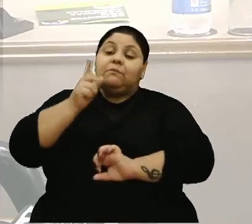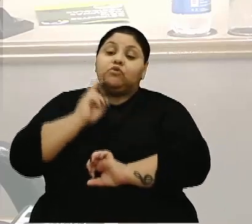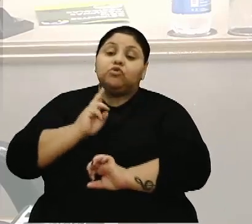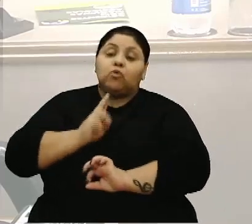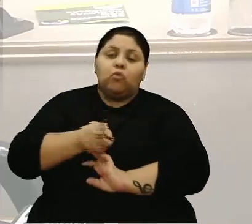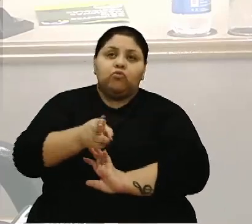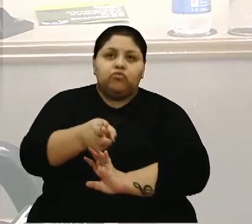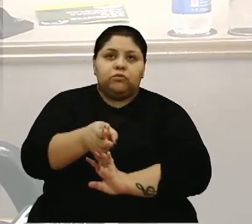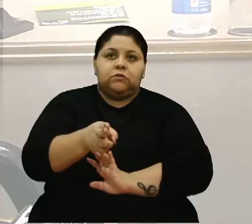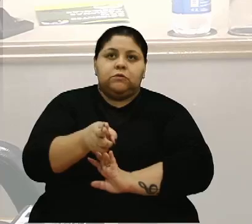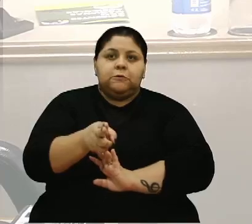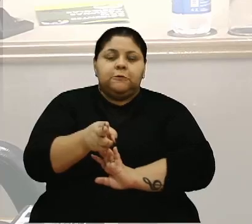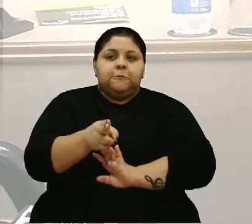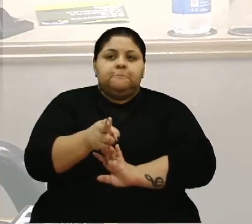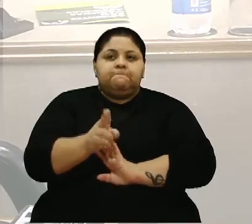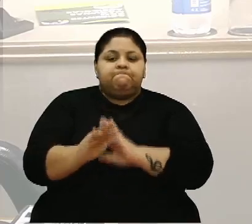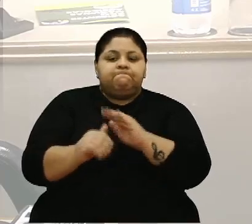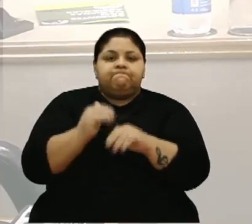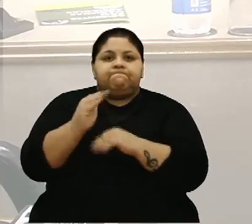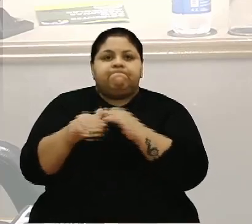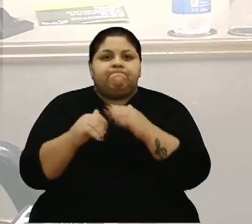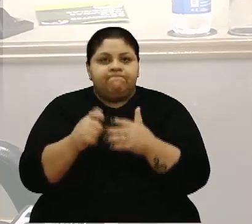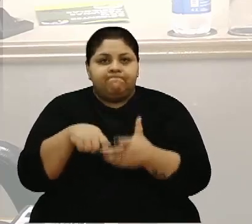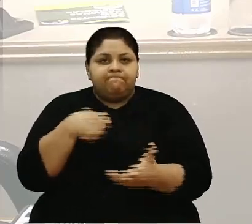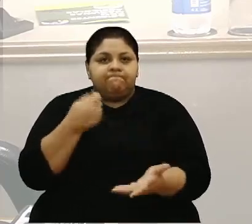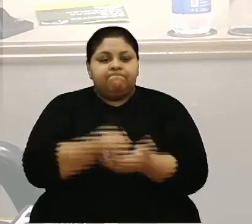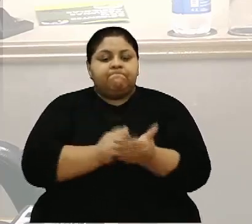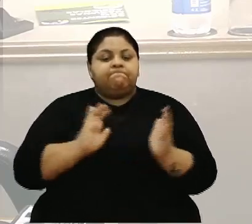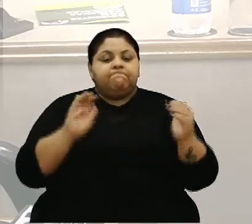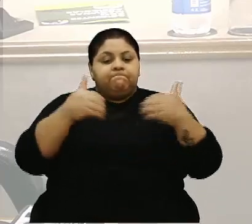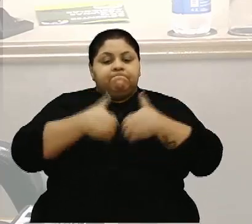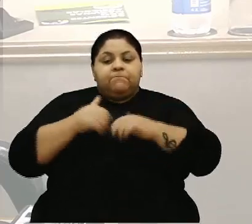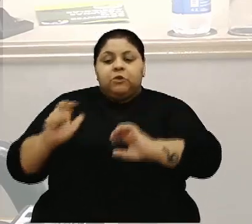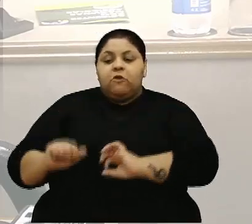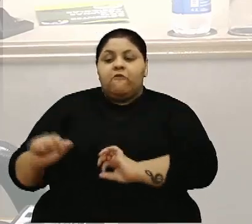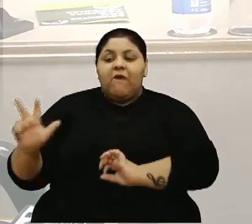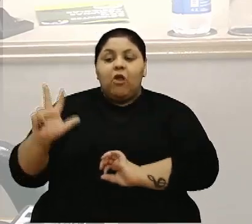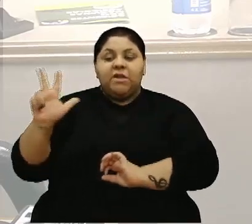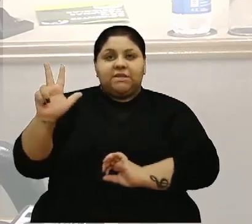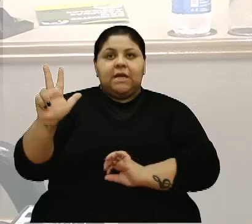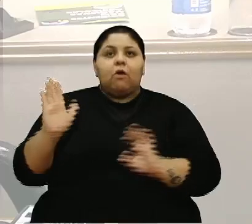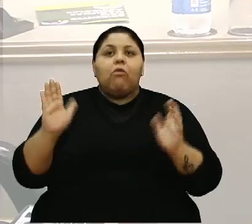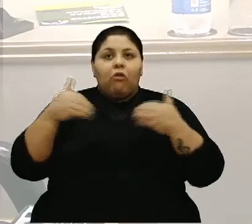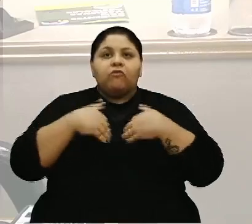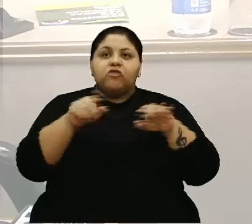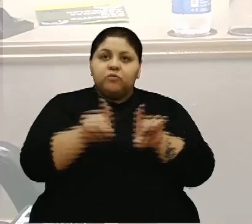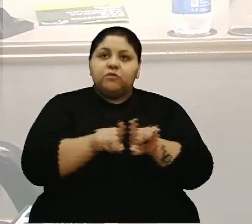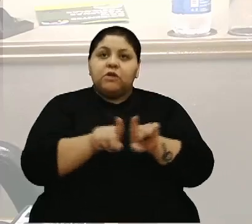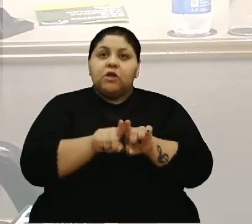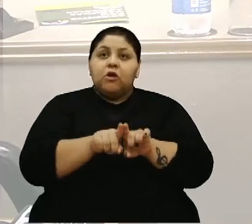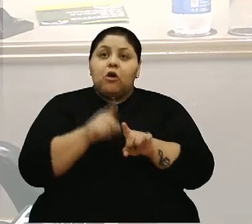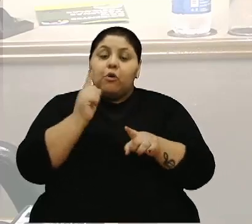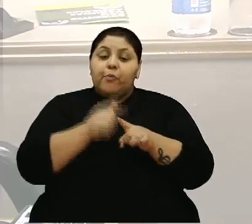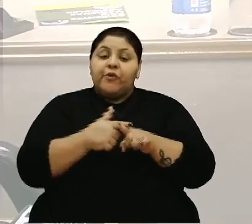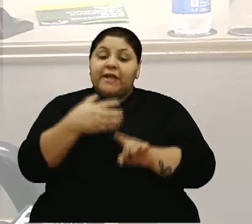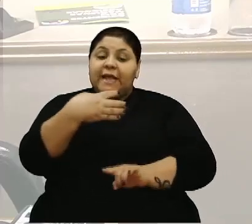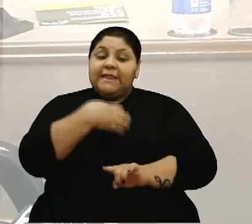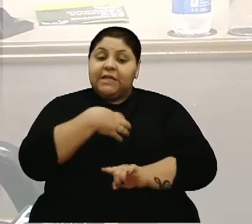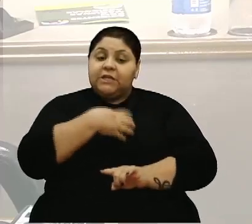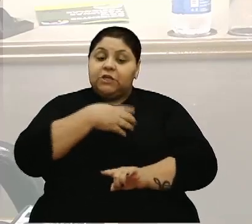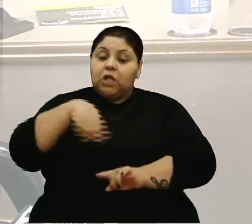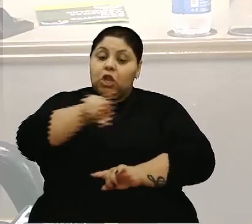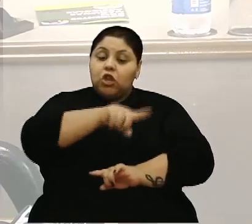nessa levada de defender o autismo, de valorizar o Peço a palavra, presidente. Porque é dessa forma que nós